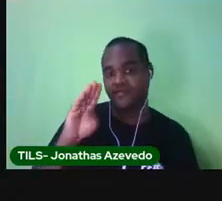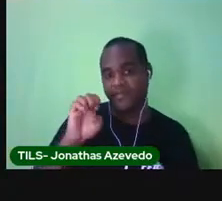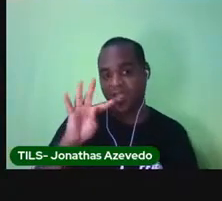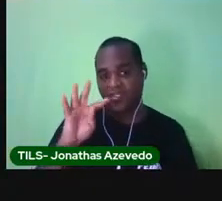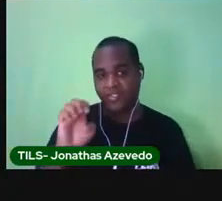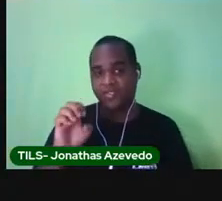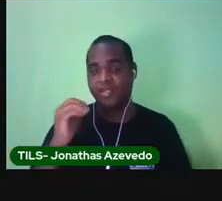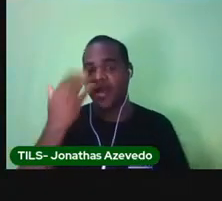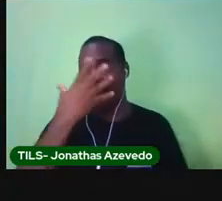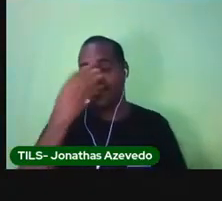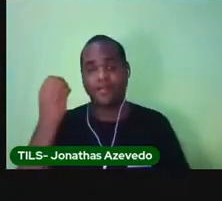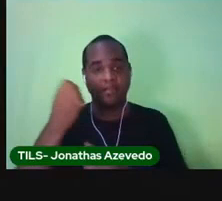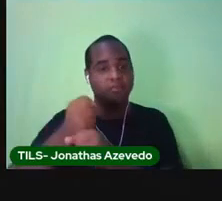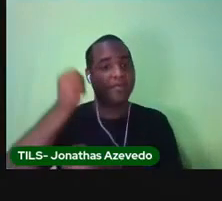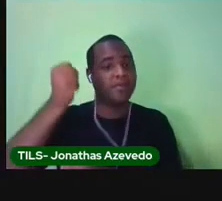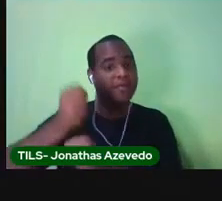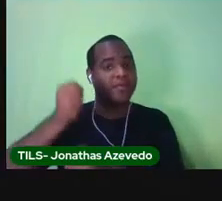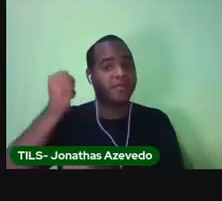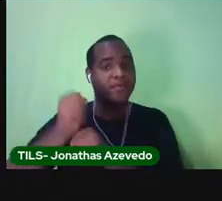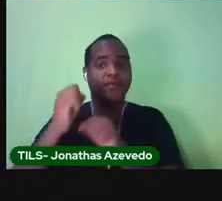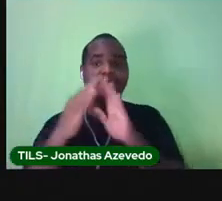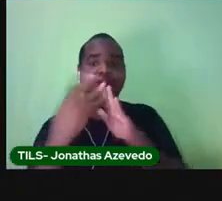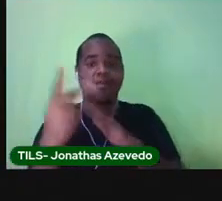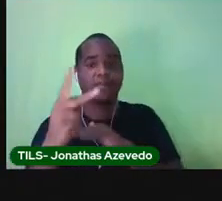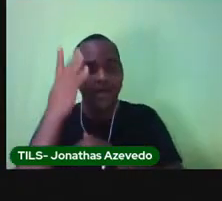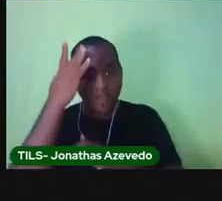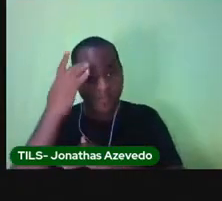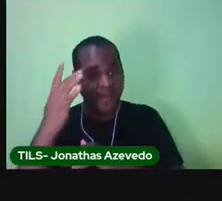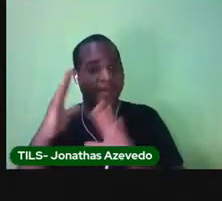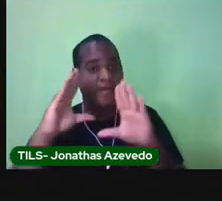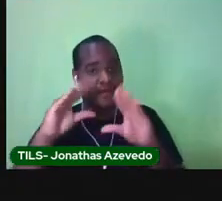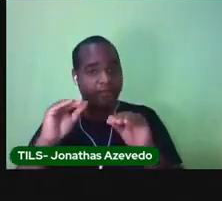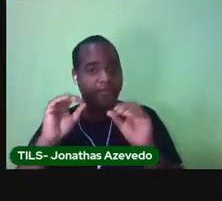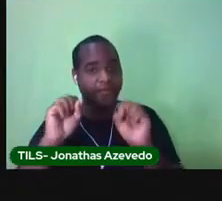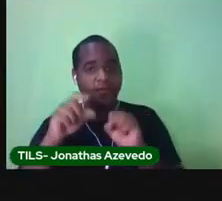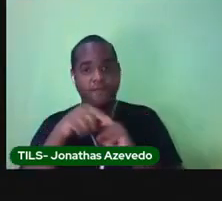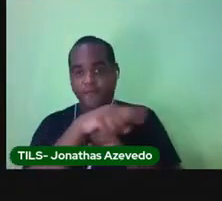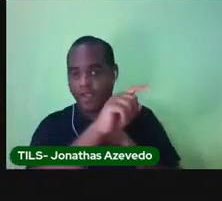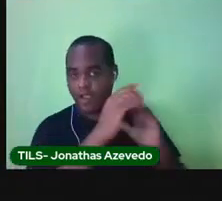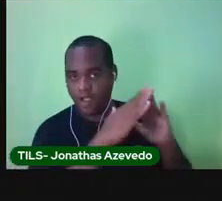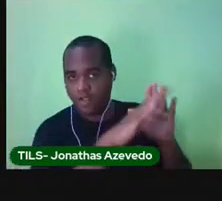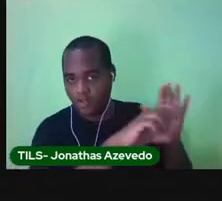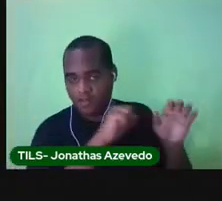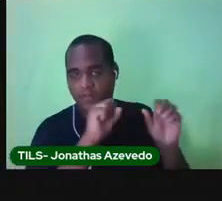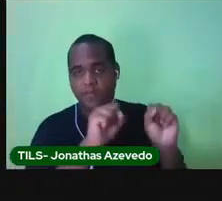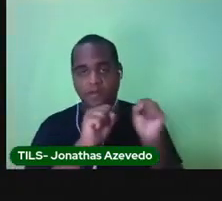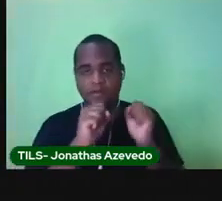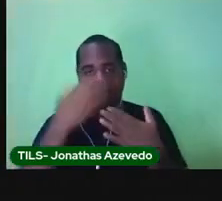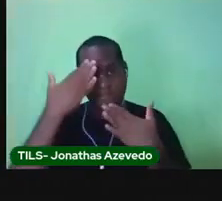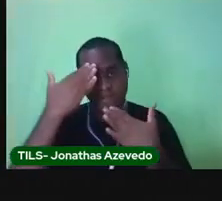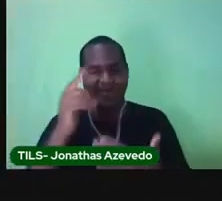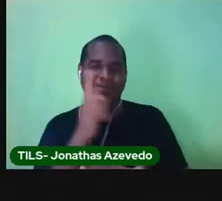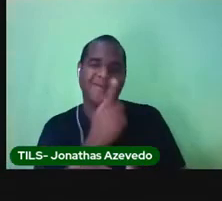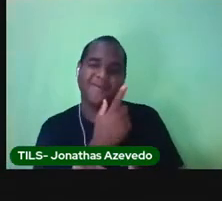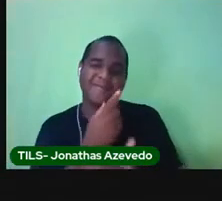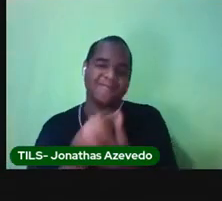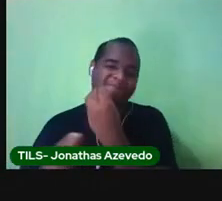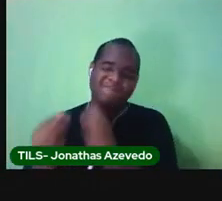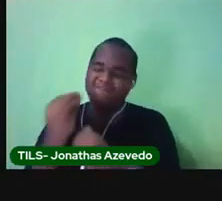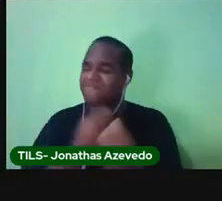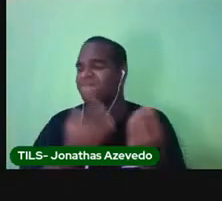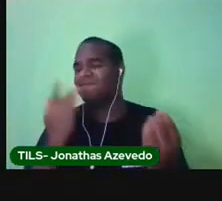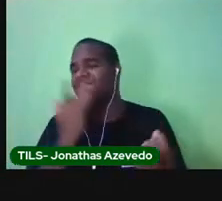esqueci minha sombrinha na sua casa. Amanhã à noite eu passo aí e pego. Obrigada pelo lanche.